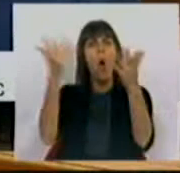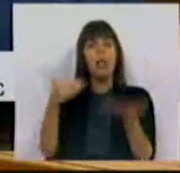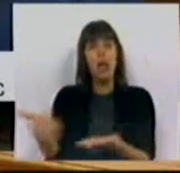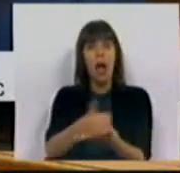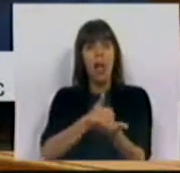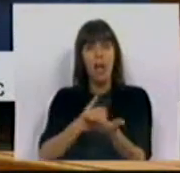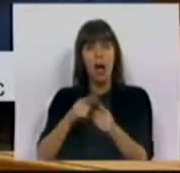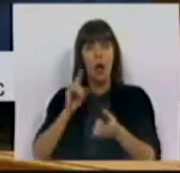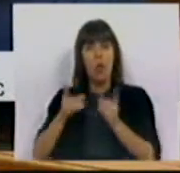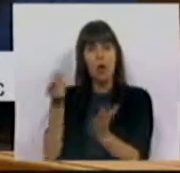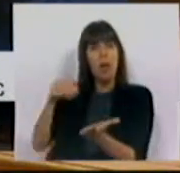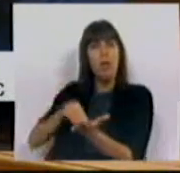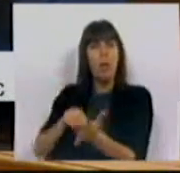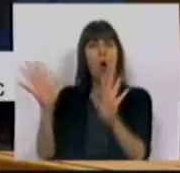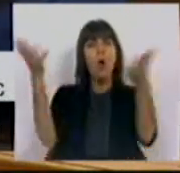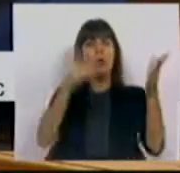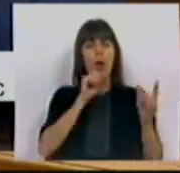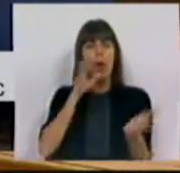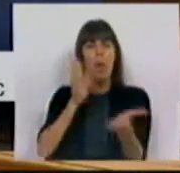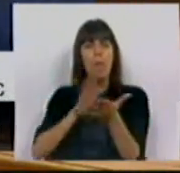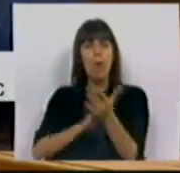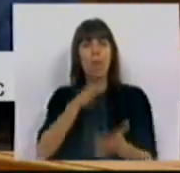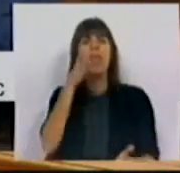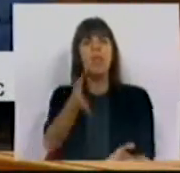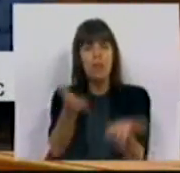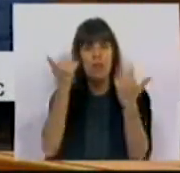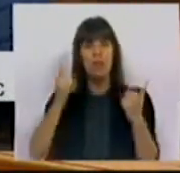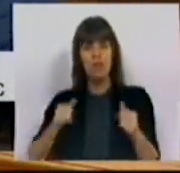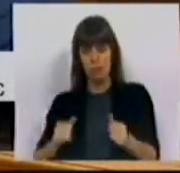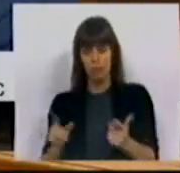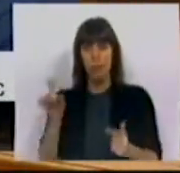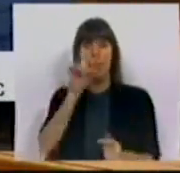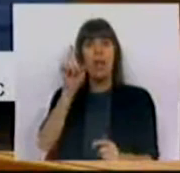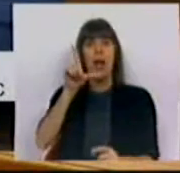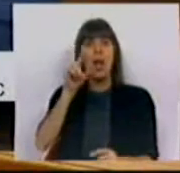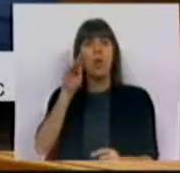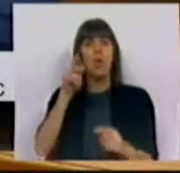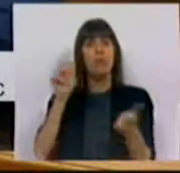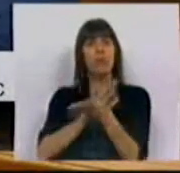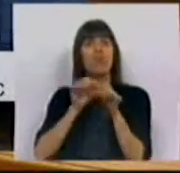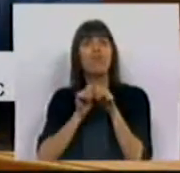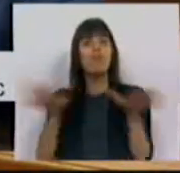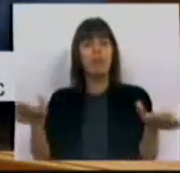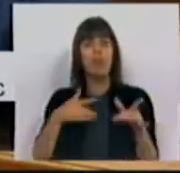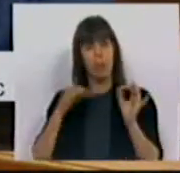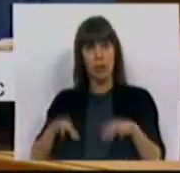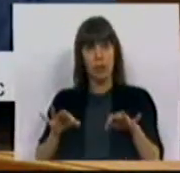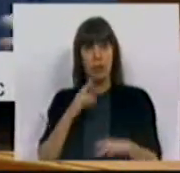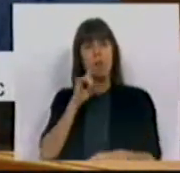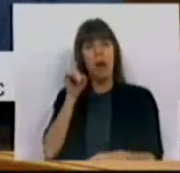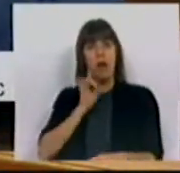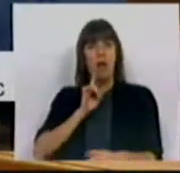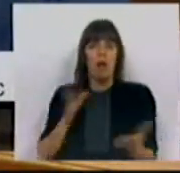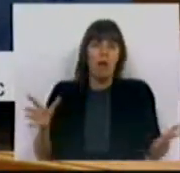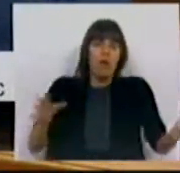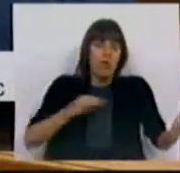os dados para pôr o que aqui põem? Onde é que pode comprovar o que aqui diz? Claro que a questão da Lusa é uma questão premente e vou terminar. Ô